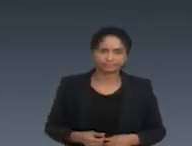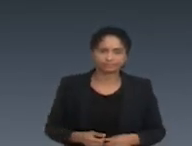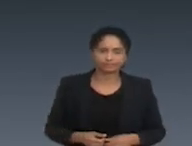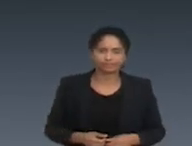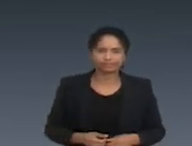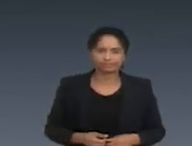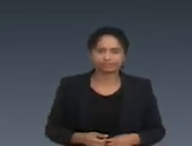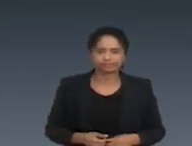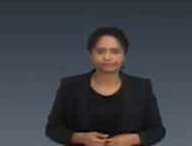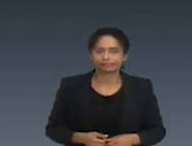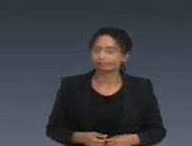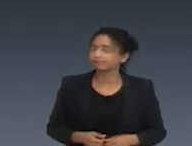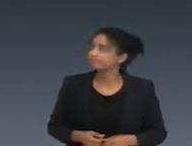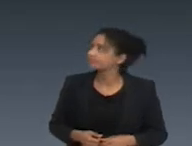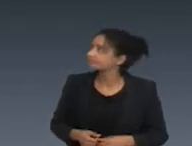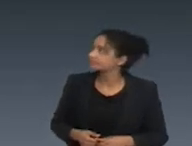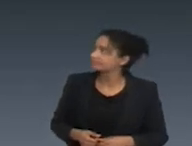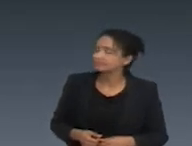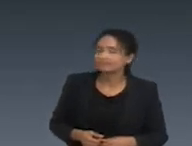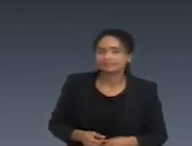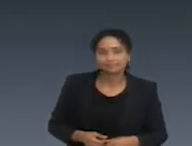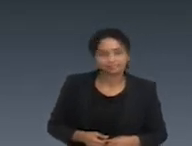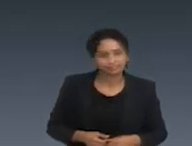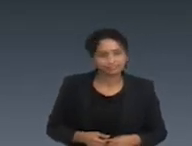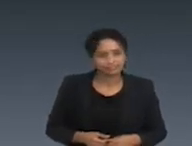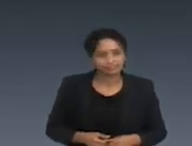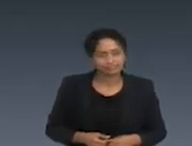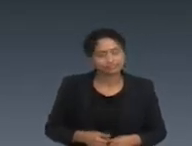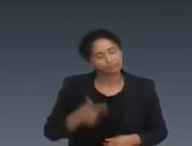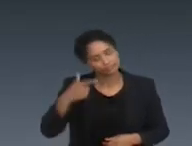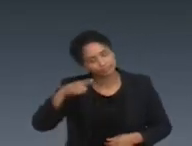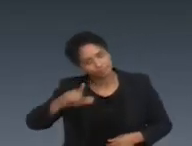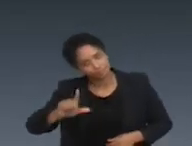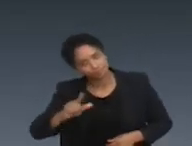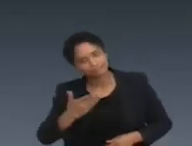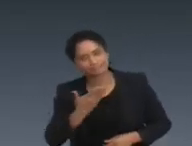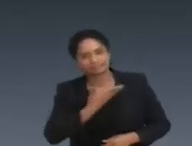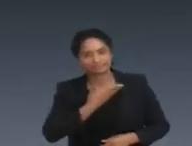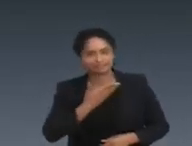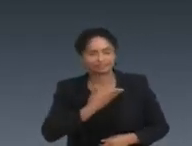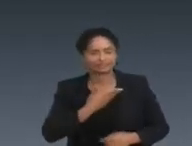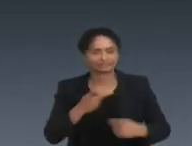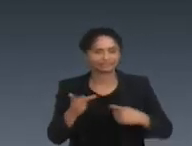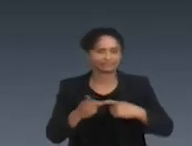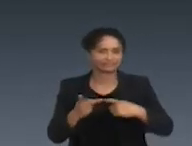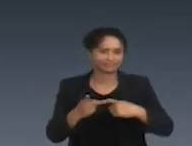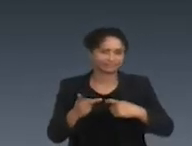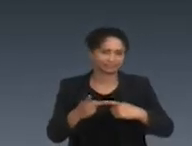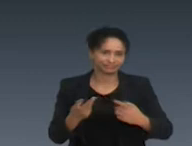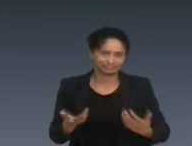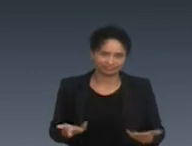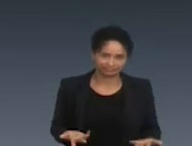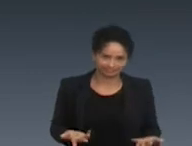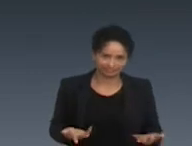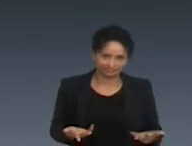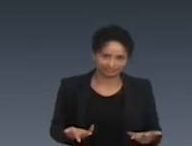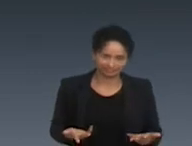E aí a gente volta nos nossos colegas pediatras, porque que os pediatras, quando a gente fala